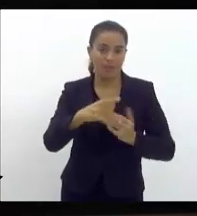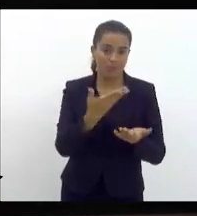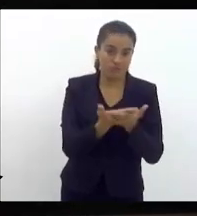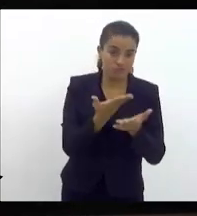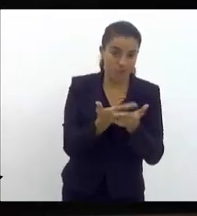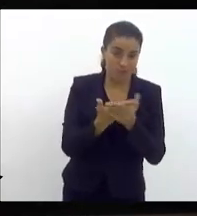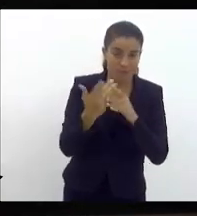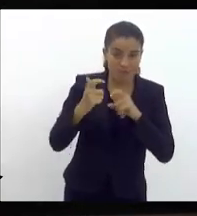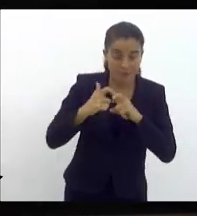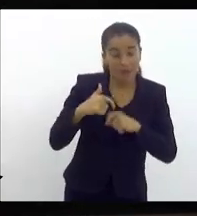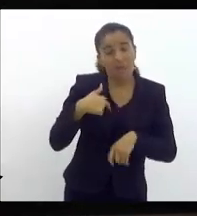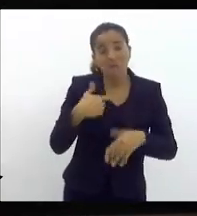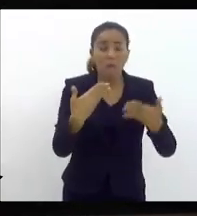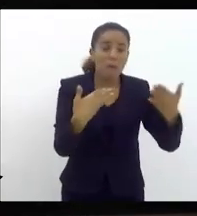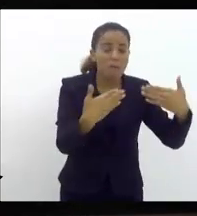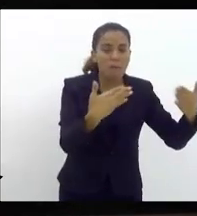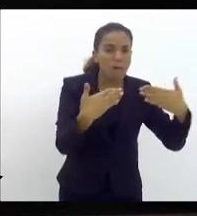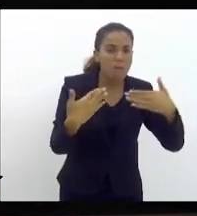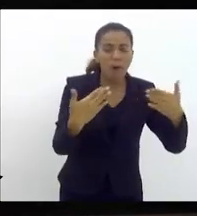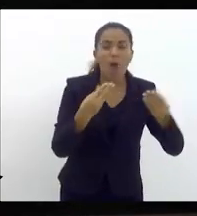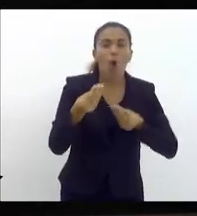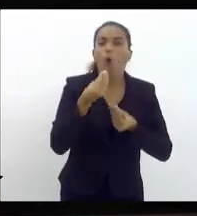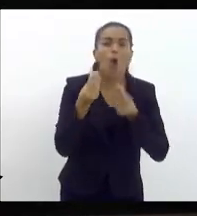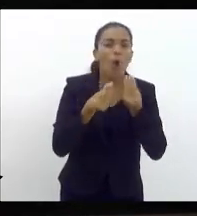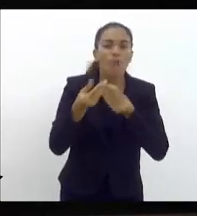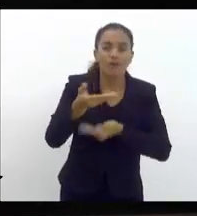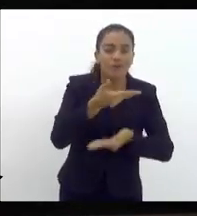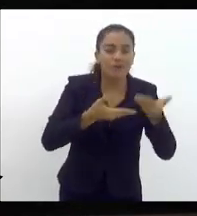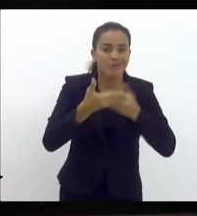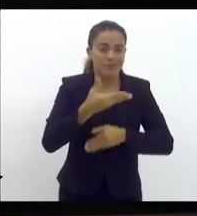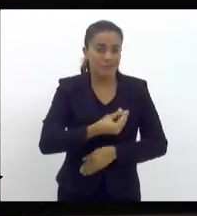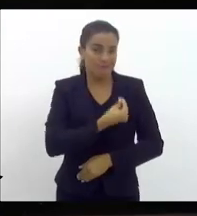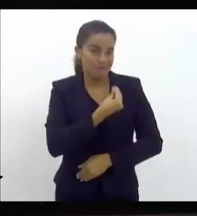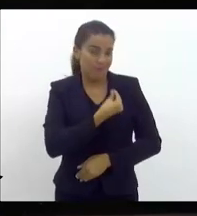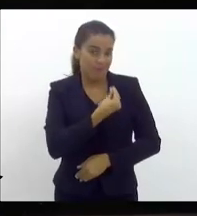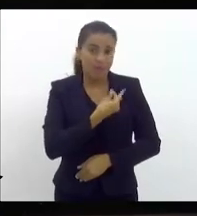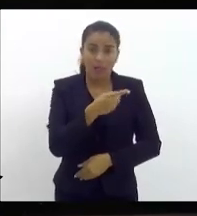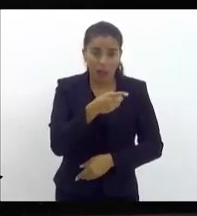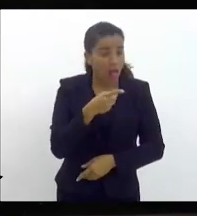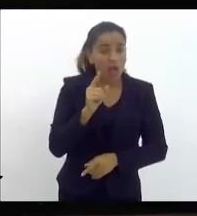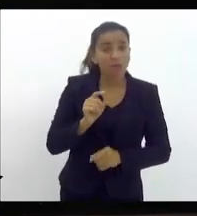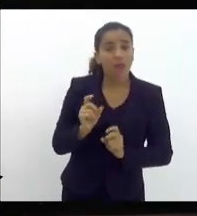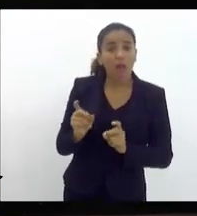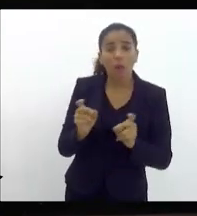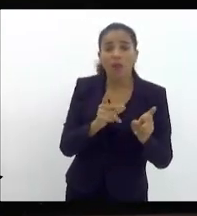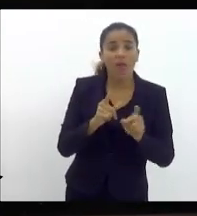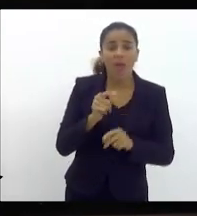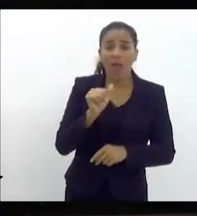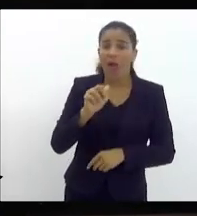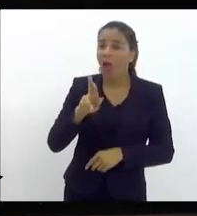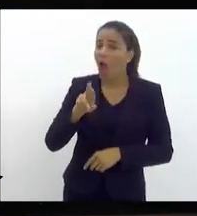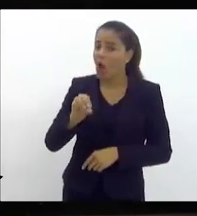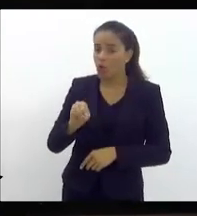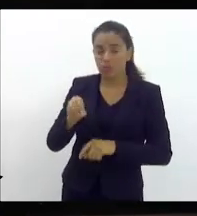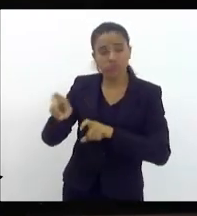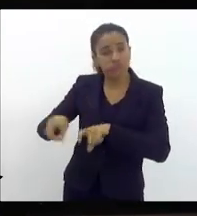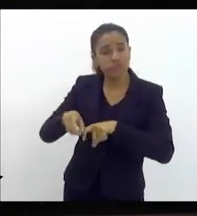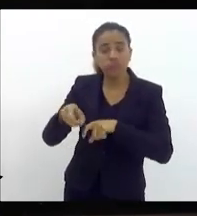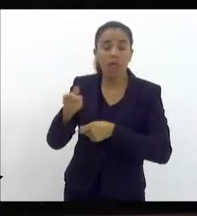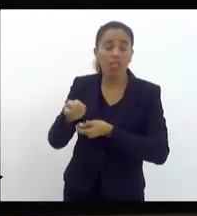estavam comentando que como eles convivem naquela realidade lá, o que existe lá é o agronegócio, que emprego mesmo não tem,